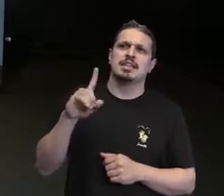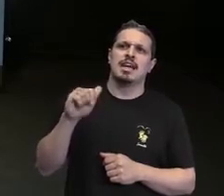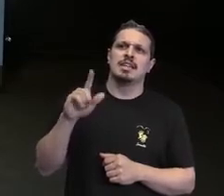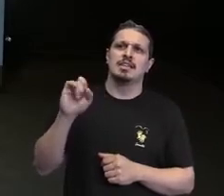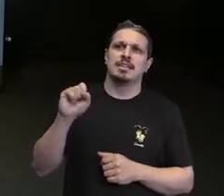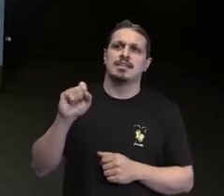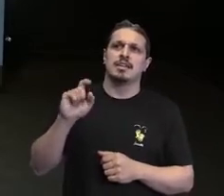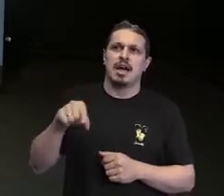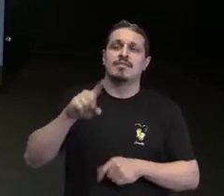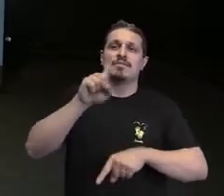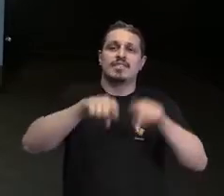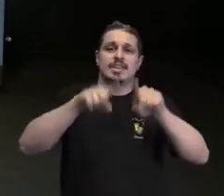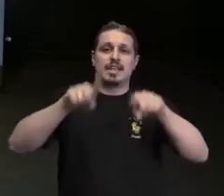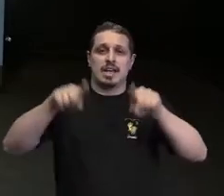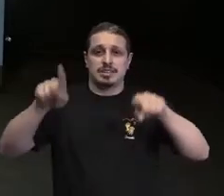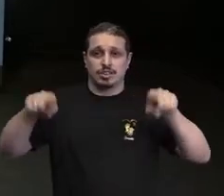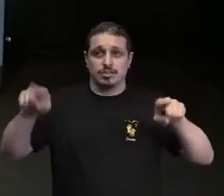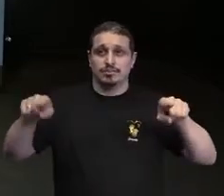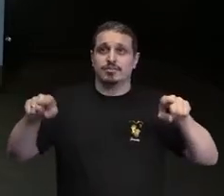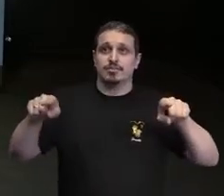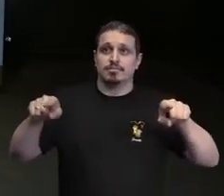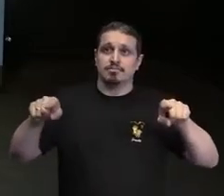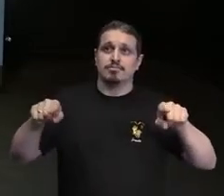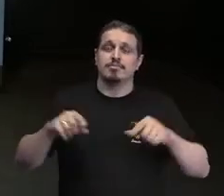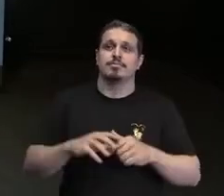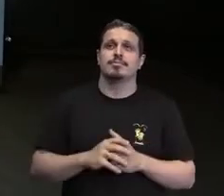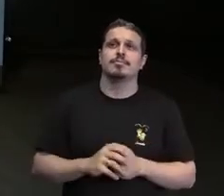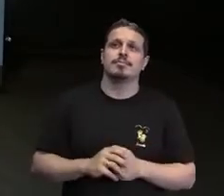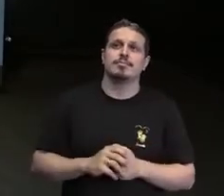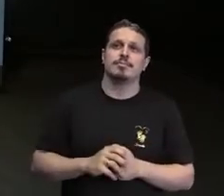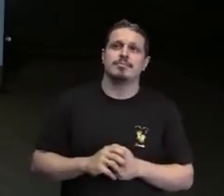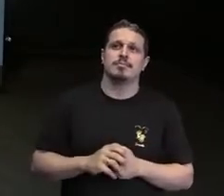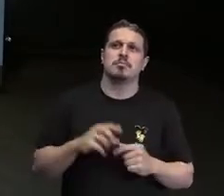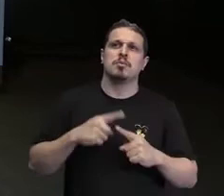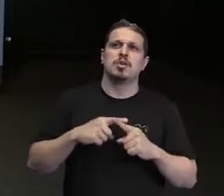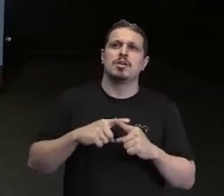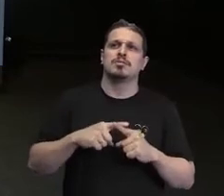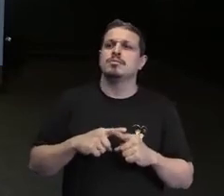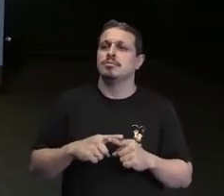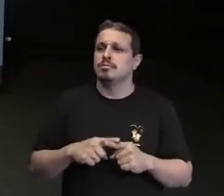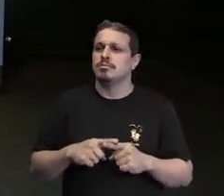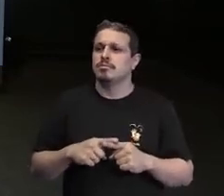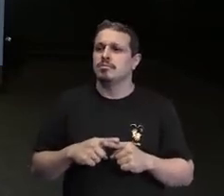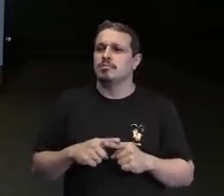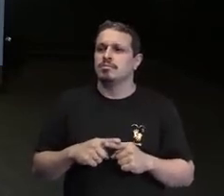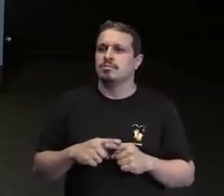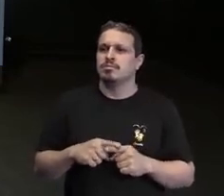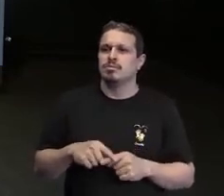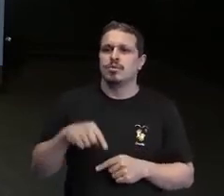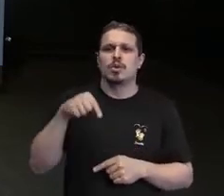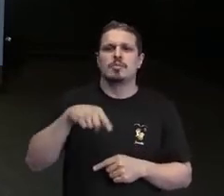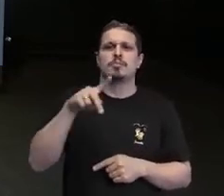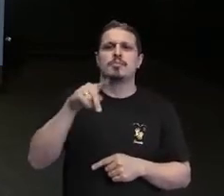cores e de diferentes posições, mostrando que as diferenças entre essas